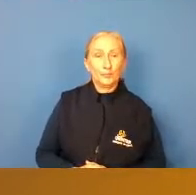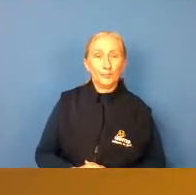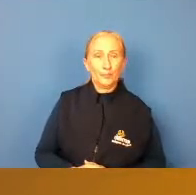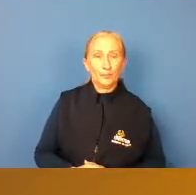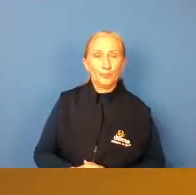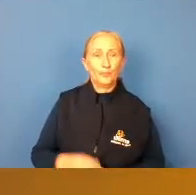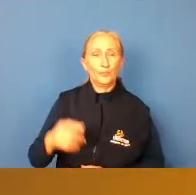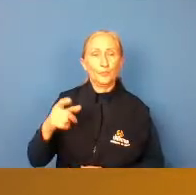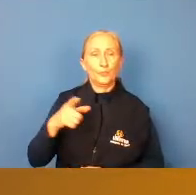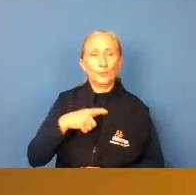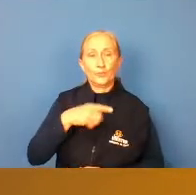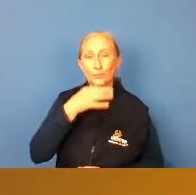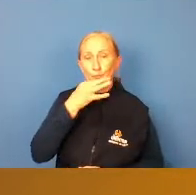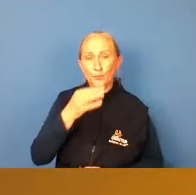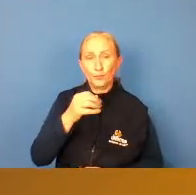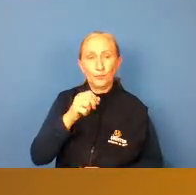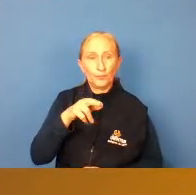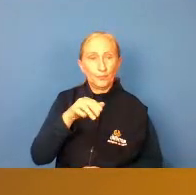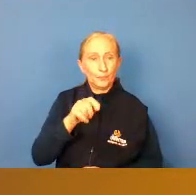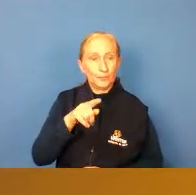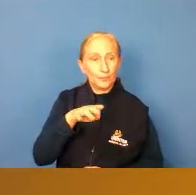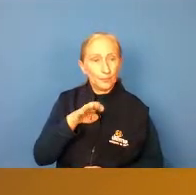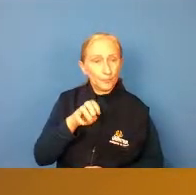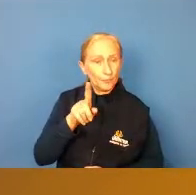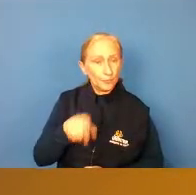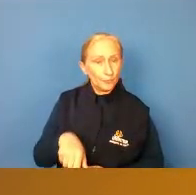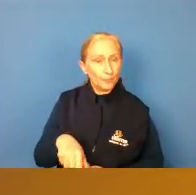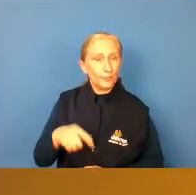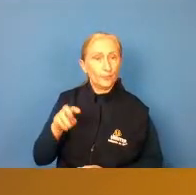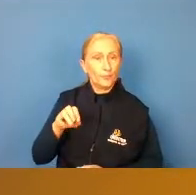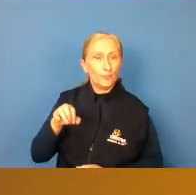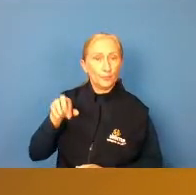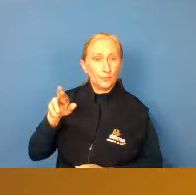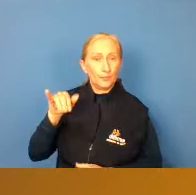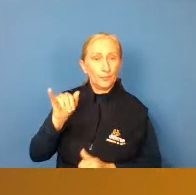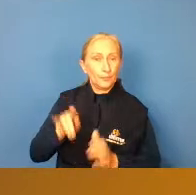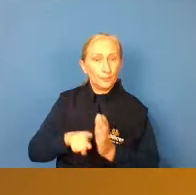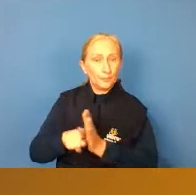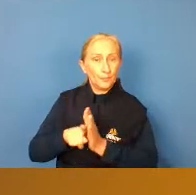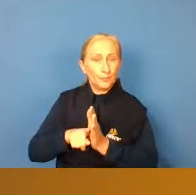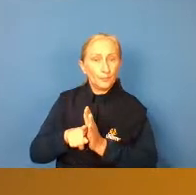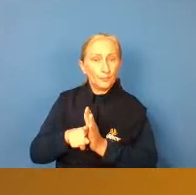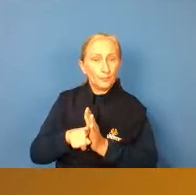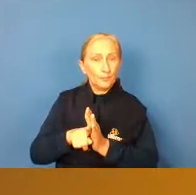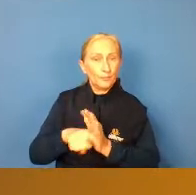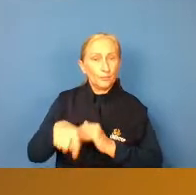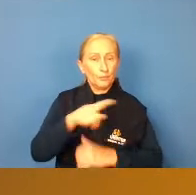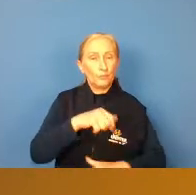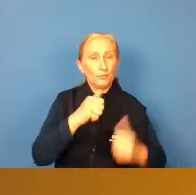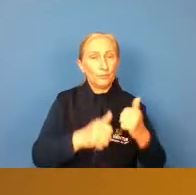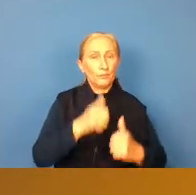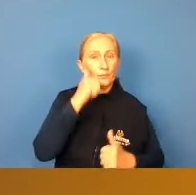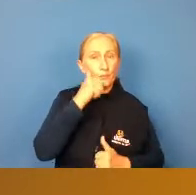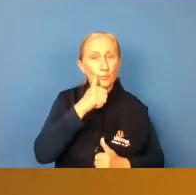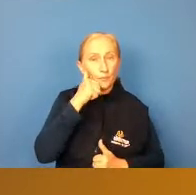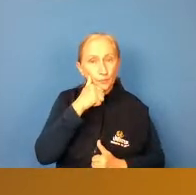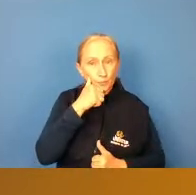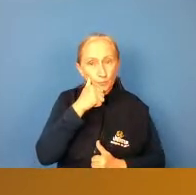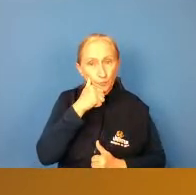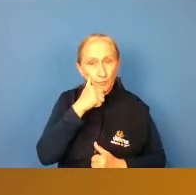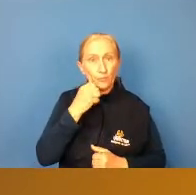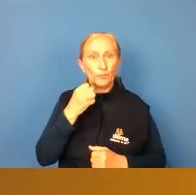Temos um comentário ali da Ana Elise ela está perguntando se o Wesley fez essa pesquisa também no futebol feminino